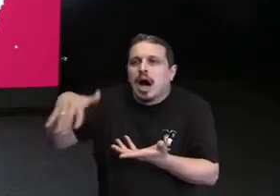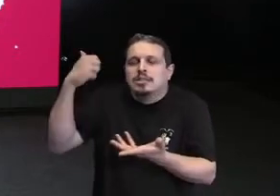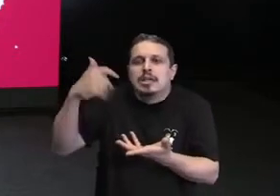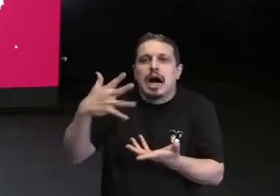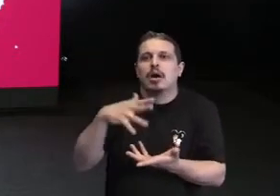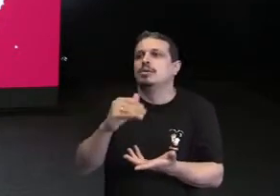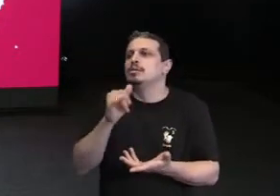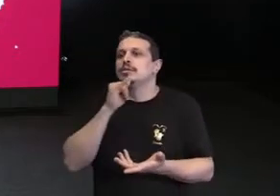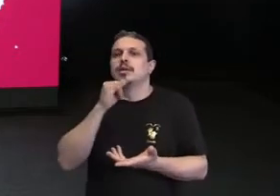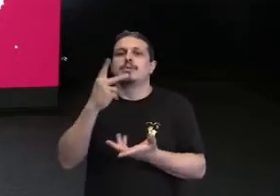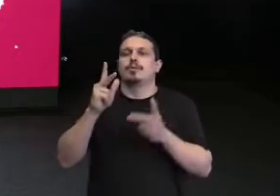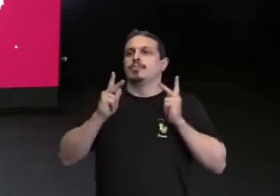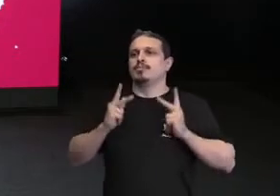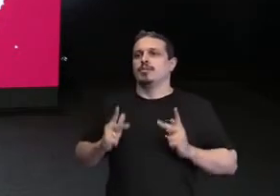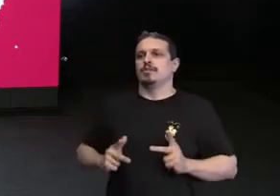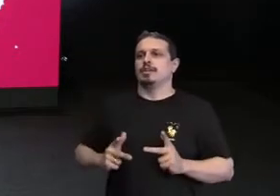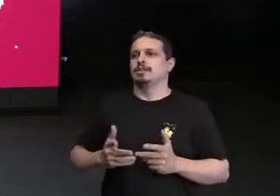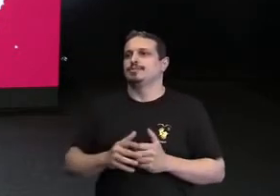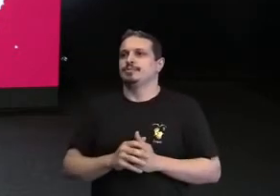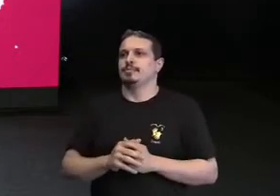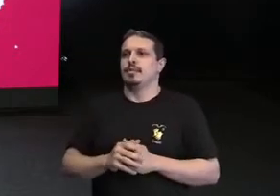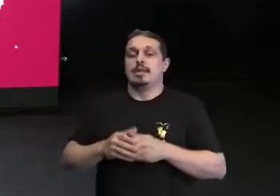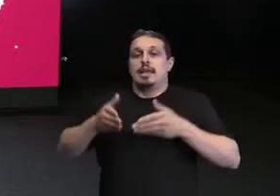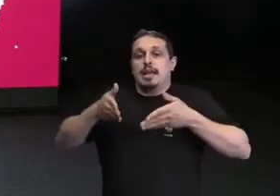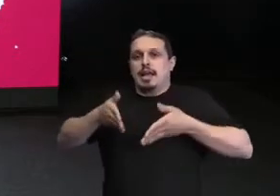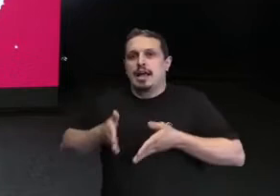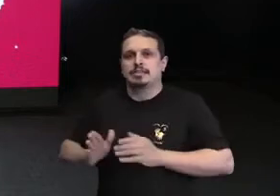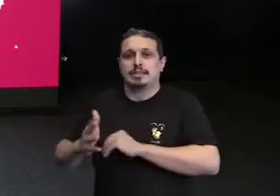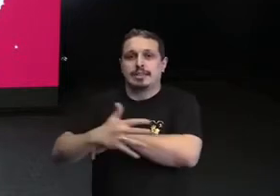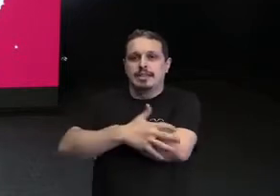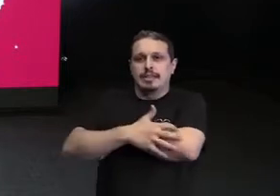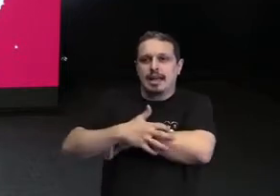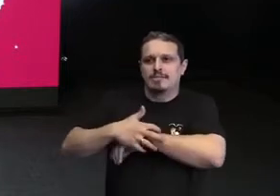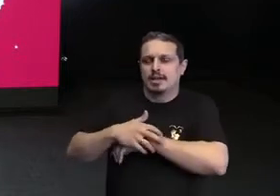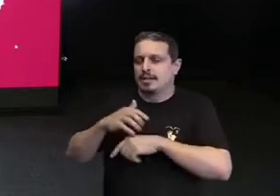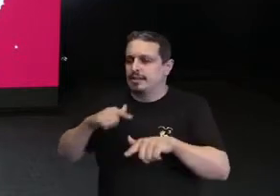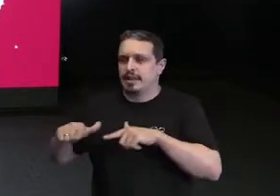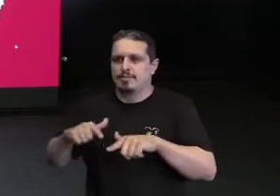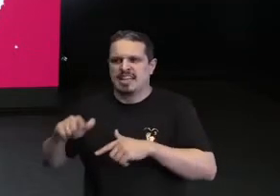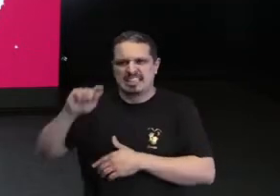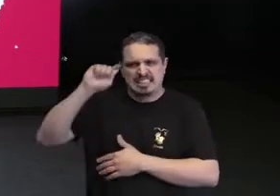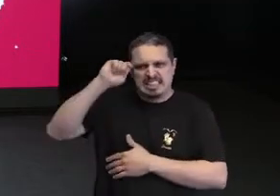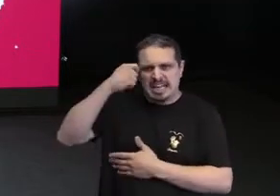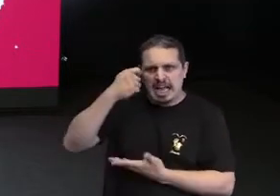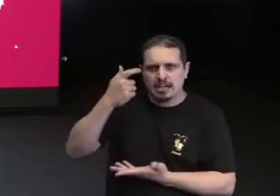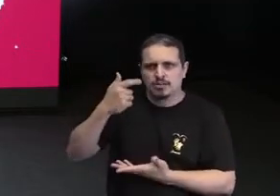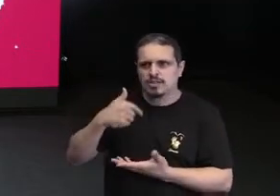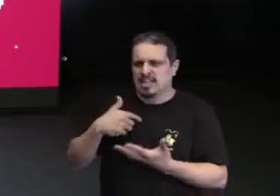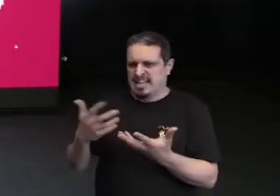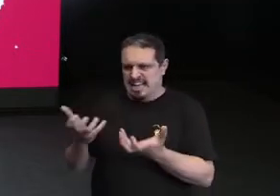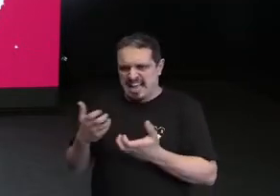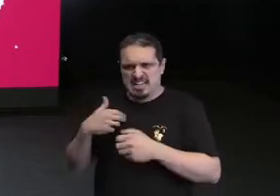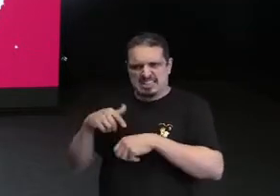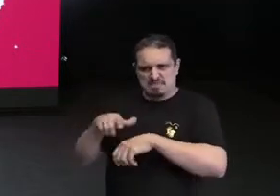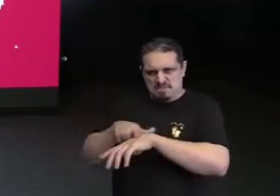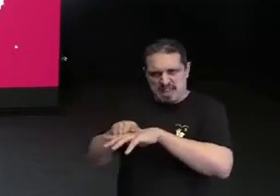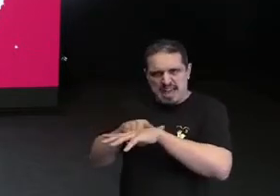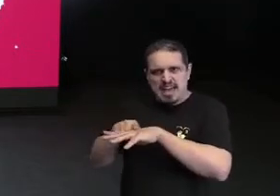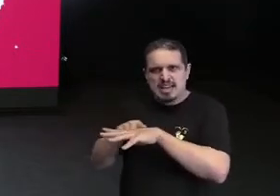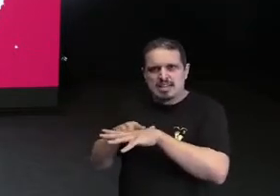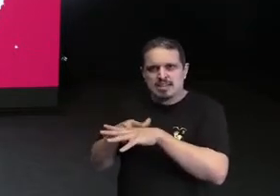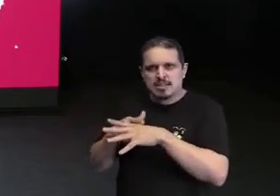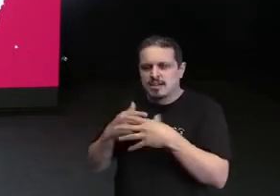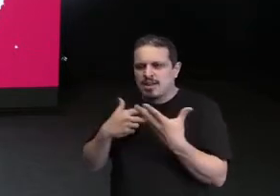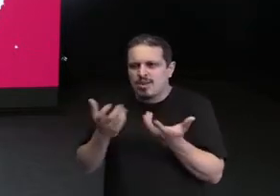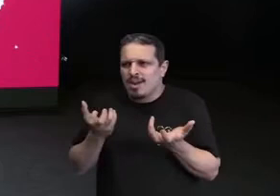favelada fazer audiovisual no Brasil. E aí, falei, cara, então o que eu vou fazer? Eu vou escrever uma história, porque eu sou um roteirista. Pegava